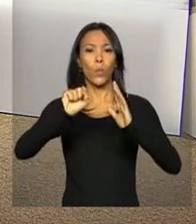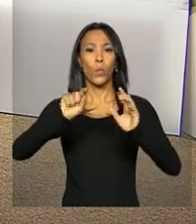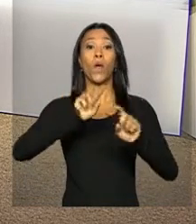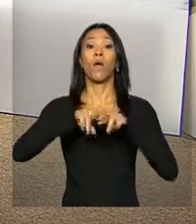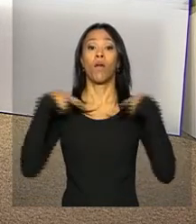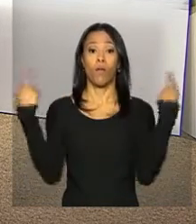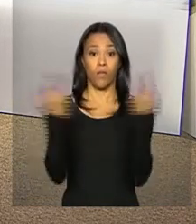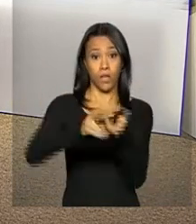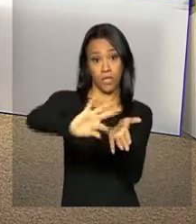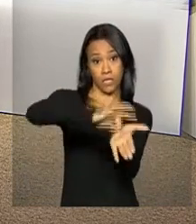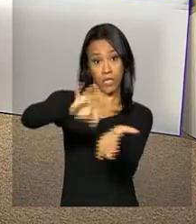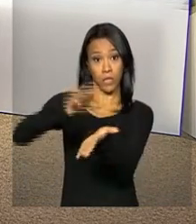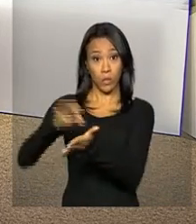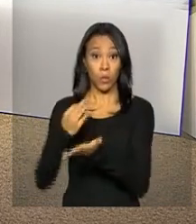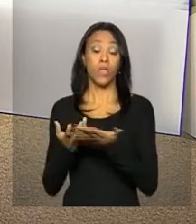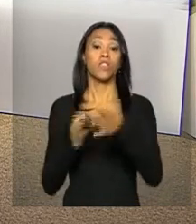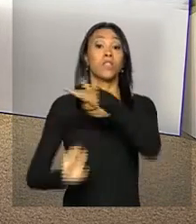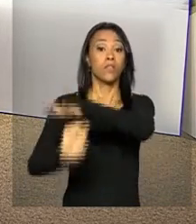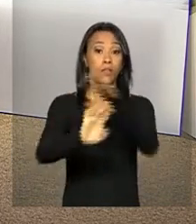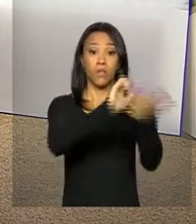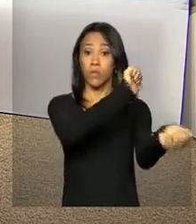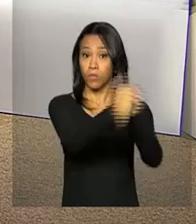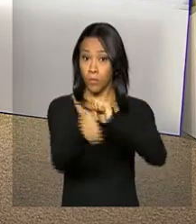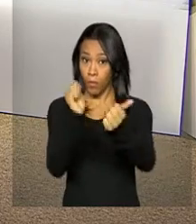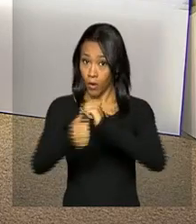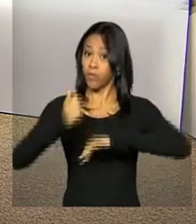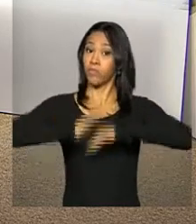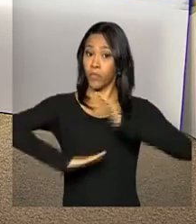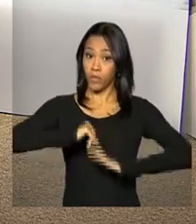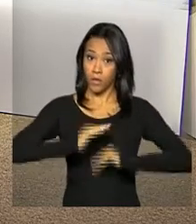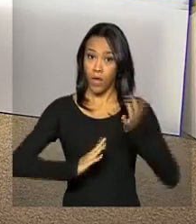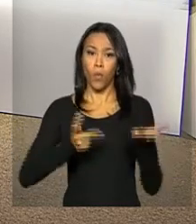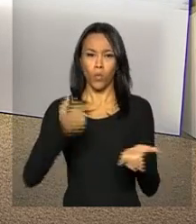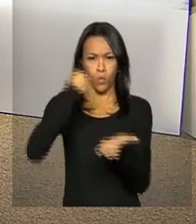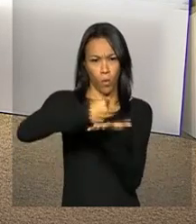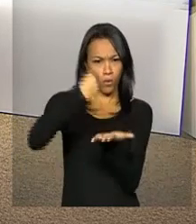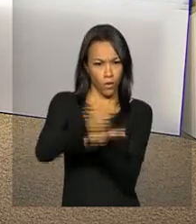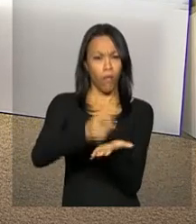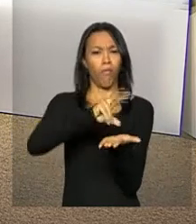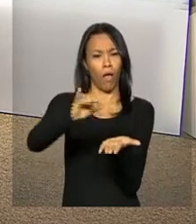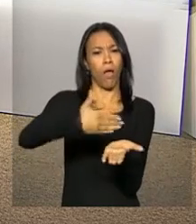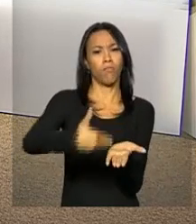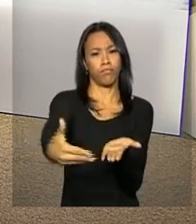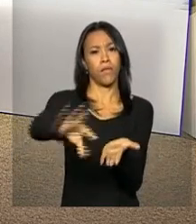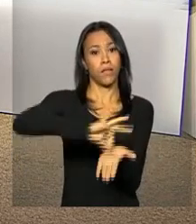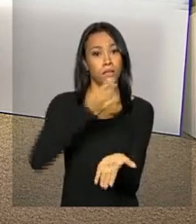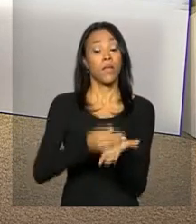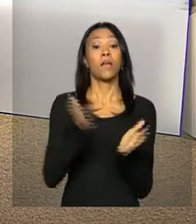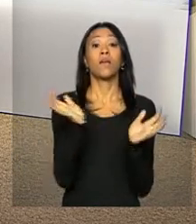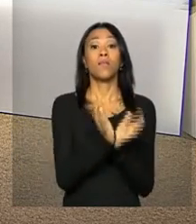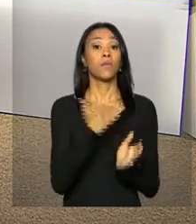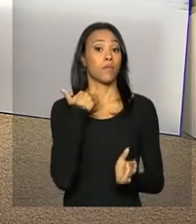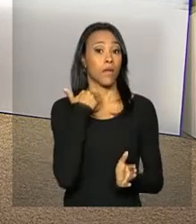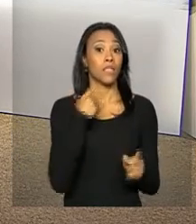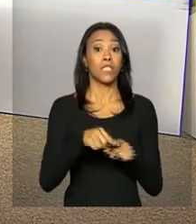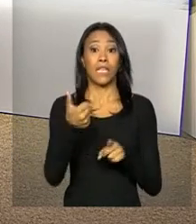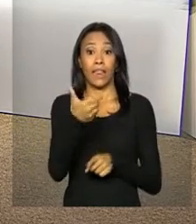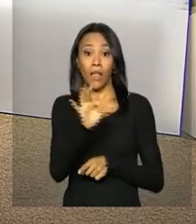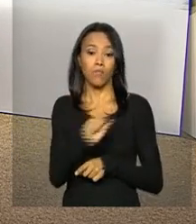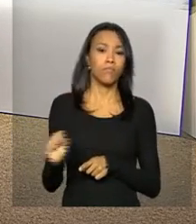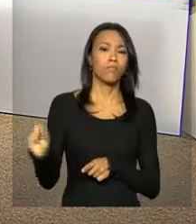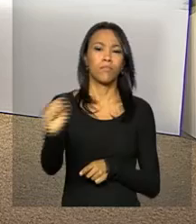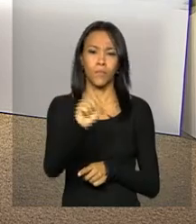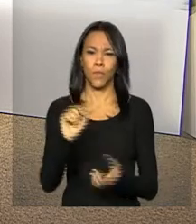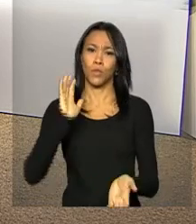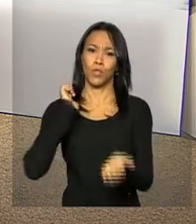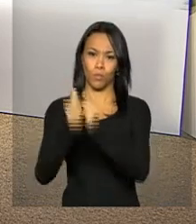assinatura de patrocínios para clubes de futebol profissional. Os contratos serão assinados entre a Caixa e 10 clubes de futebol